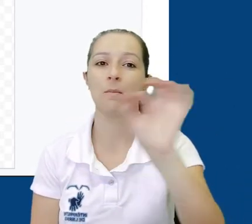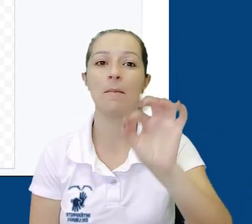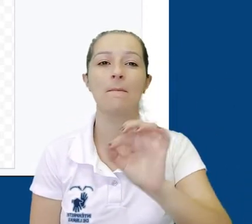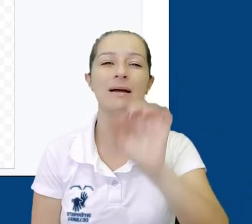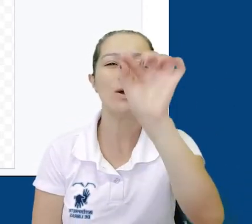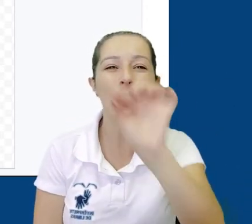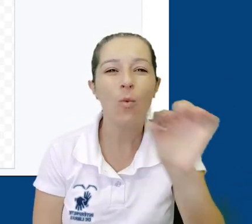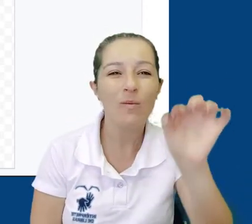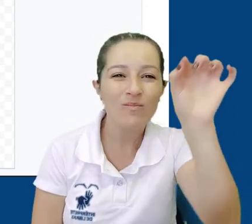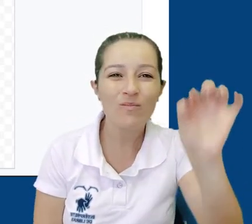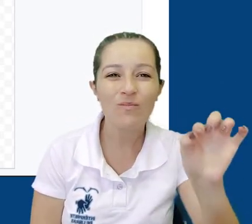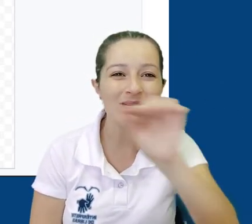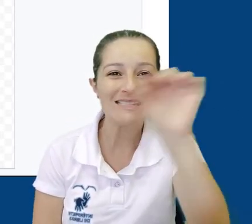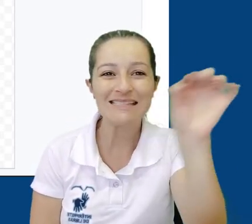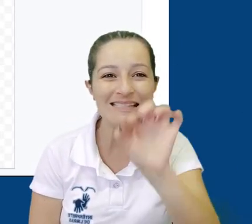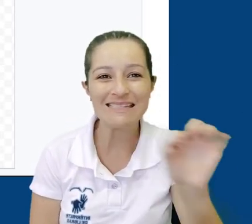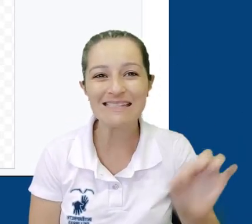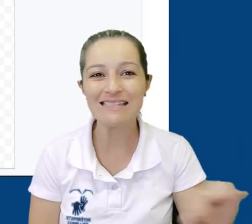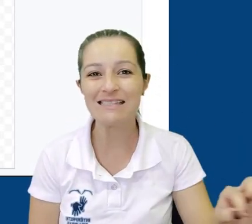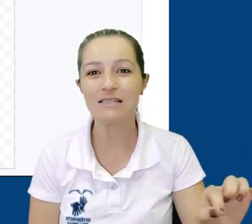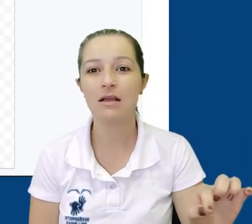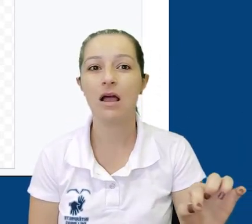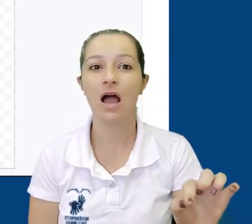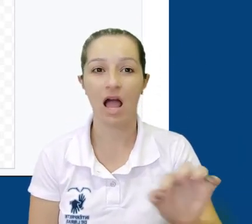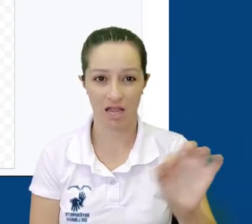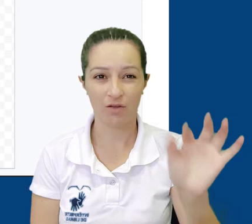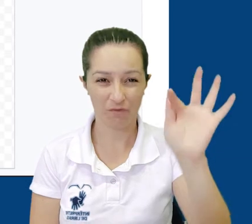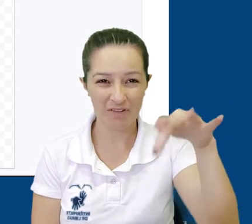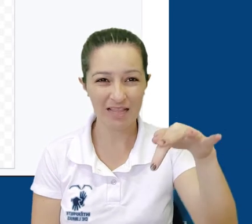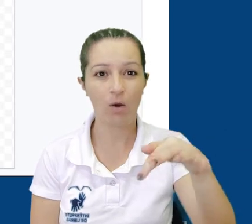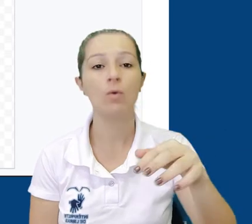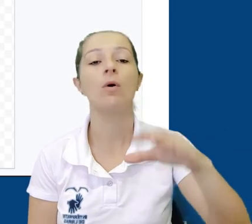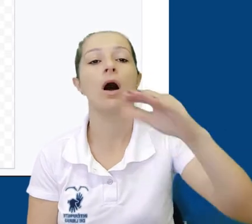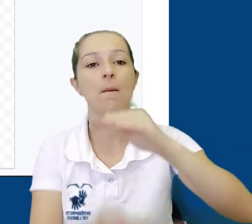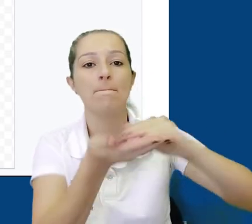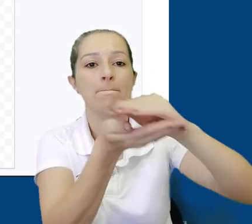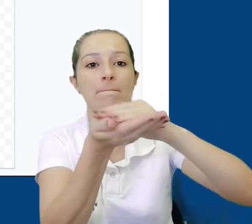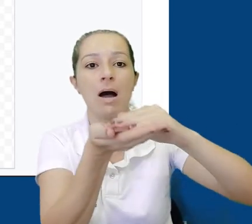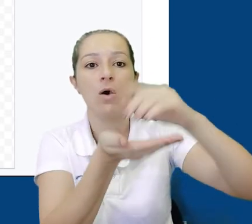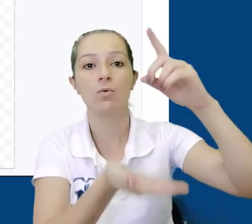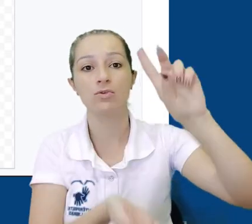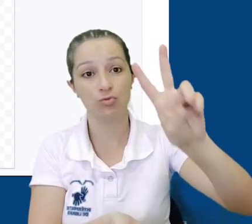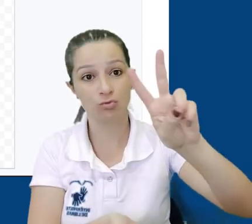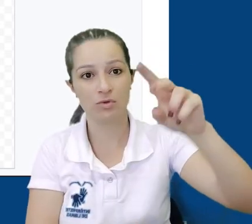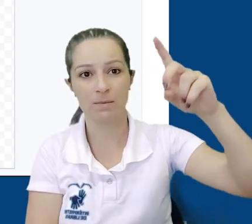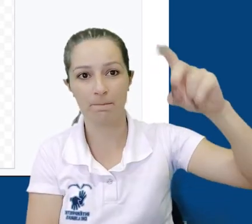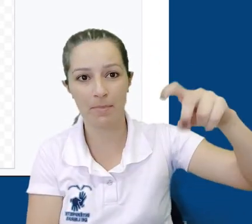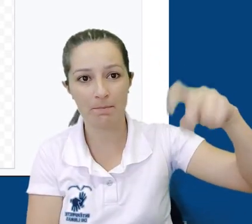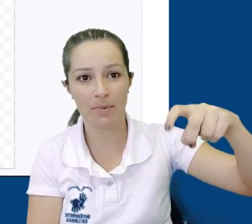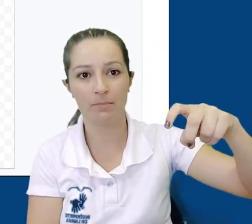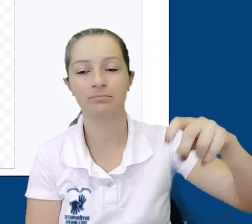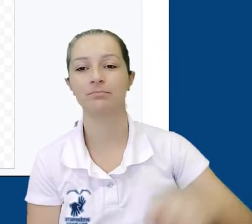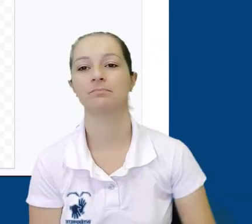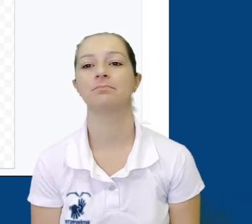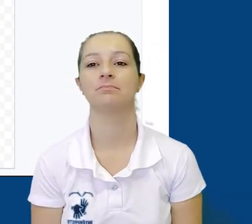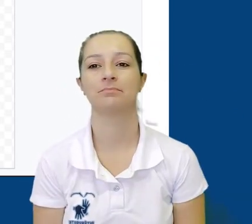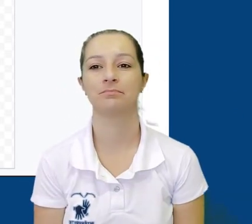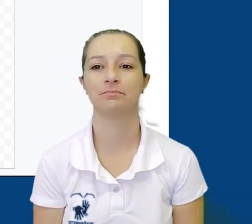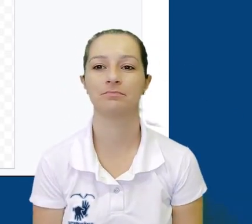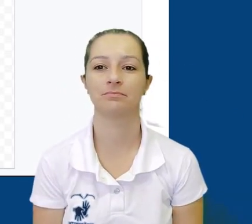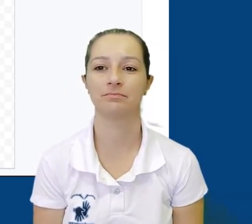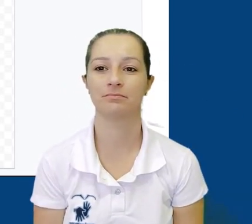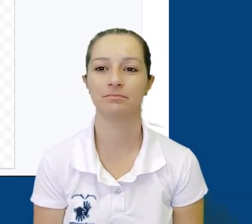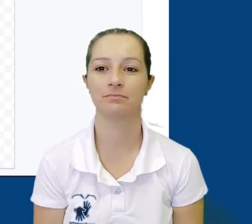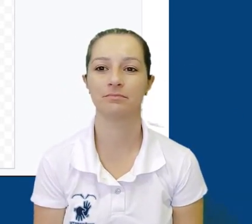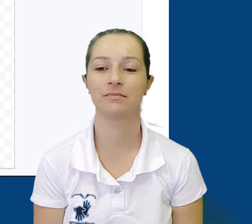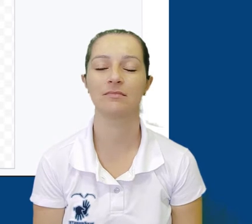composição de zigue-zagues. Quando quiser finalizar a forma, clique também duas vezes com o botão esquerdo do mouse. E por último, temos